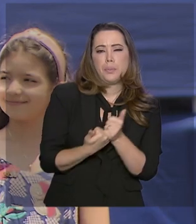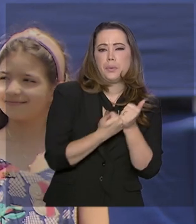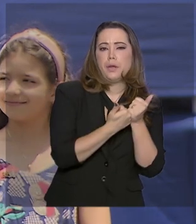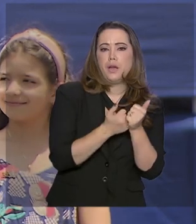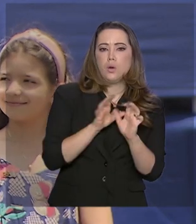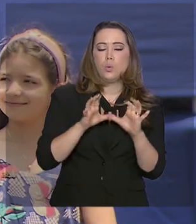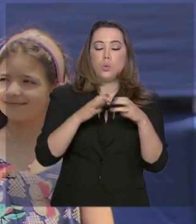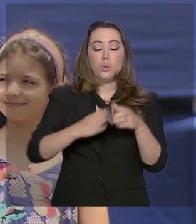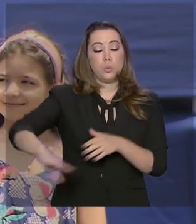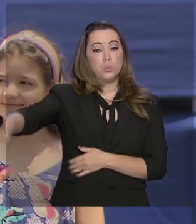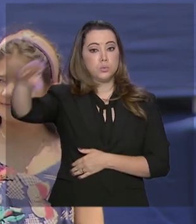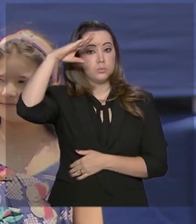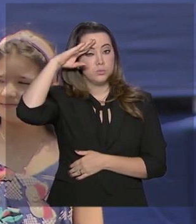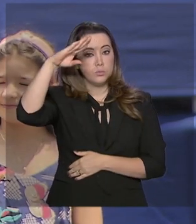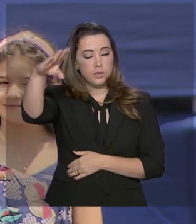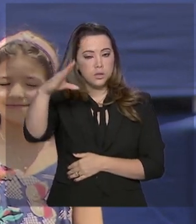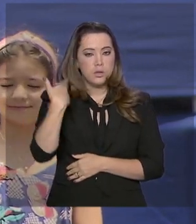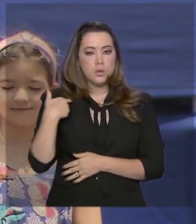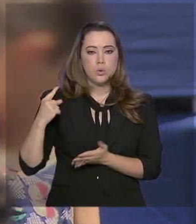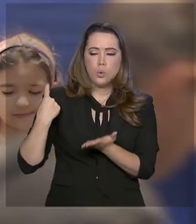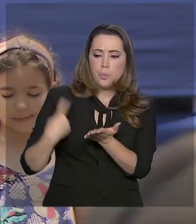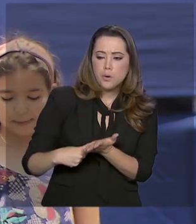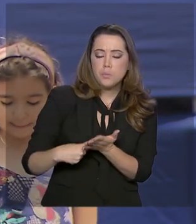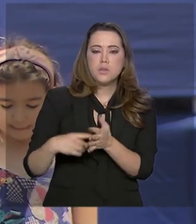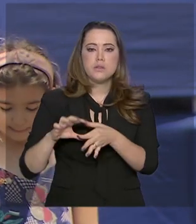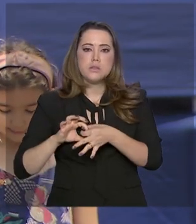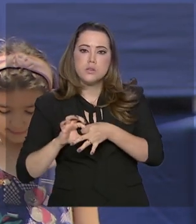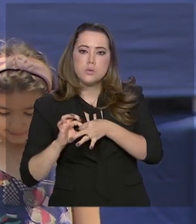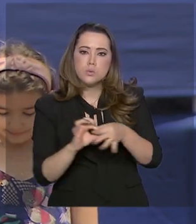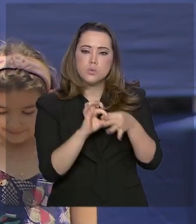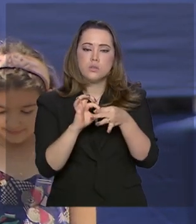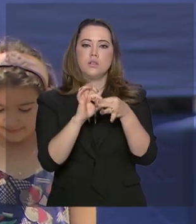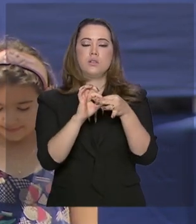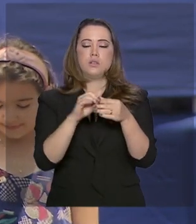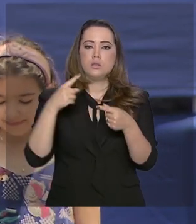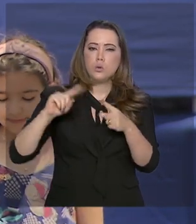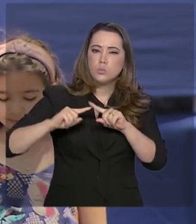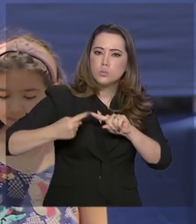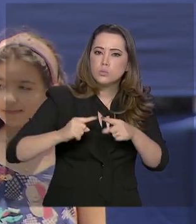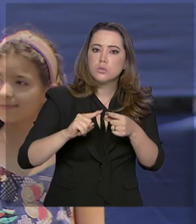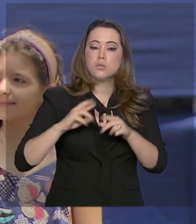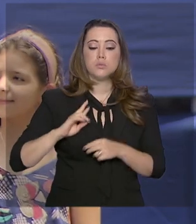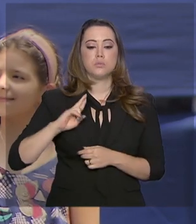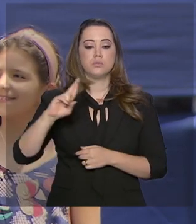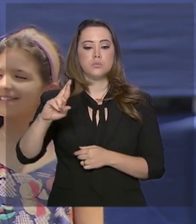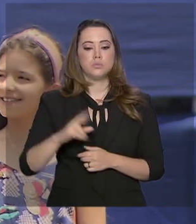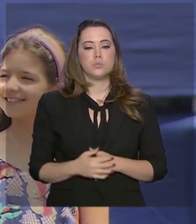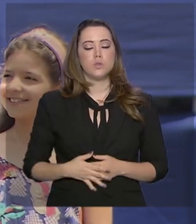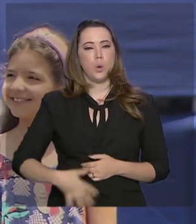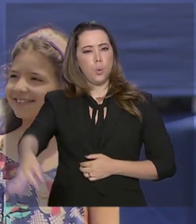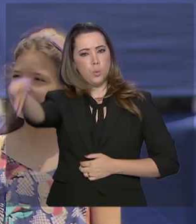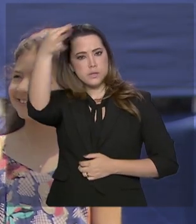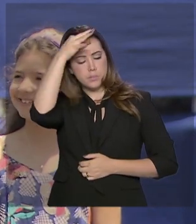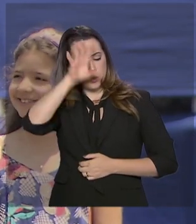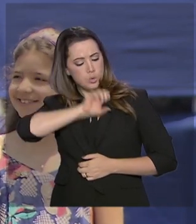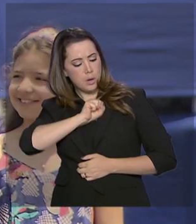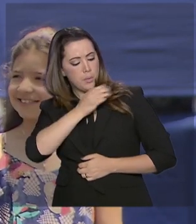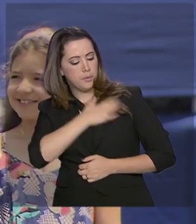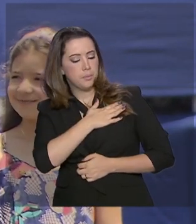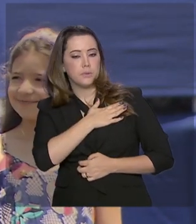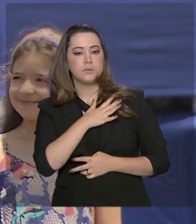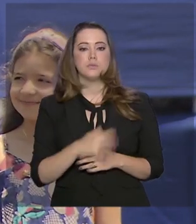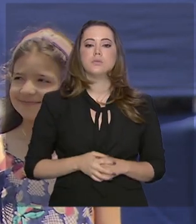forças armadas, coesas, responsáveis, com espírito patriótico,